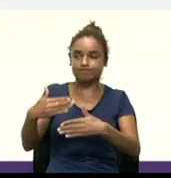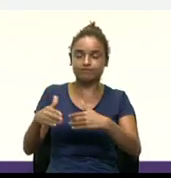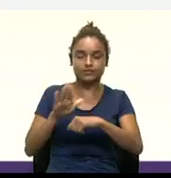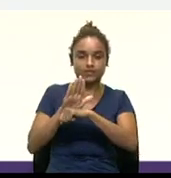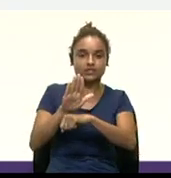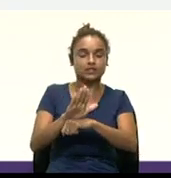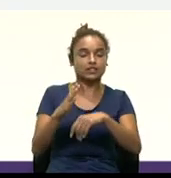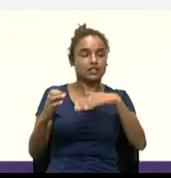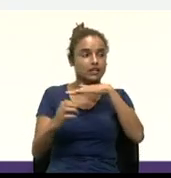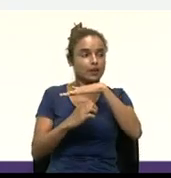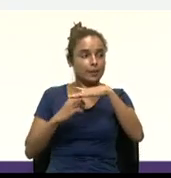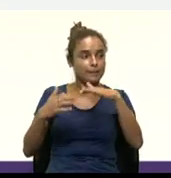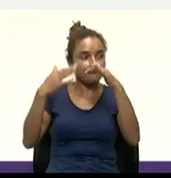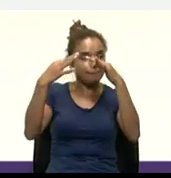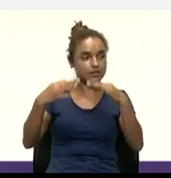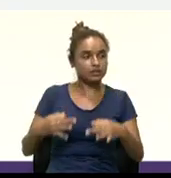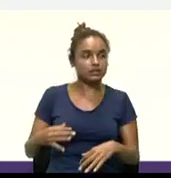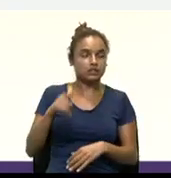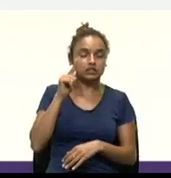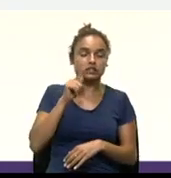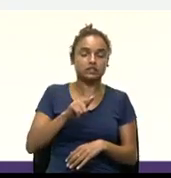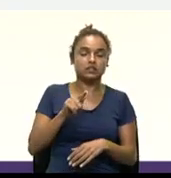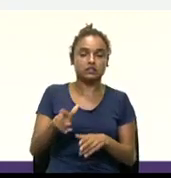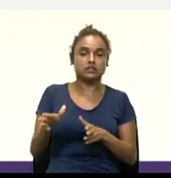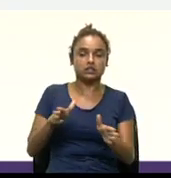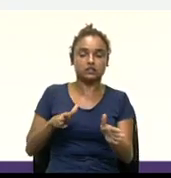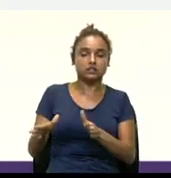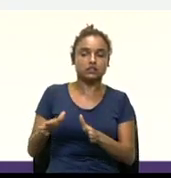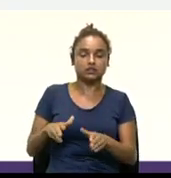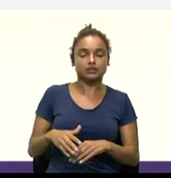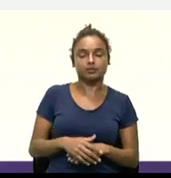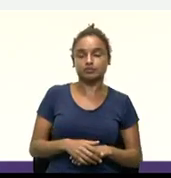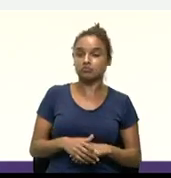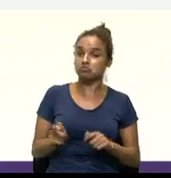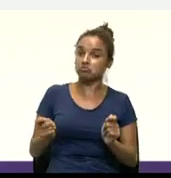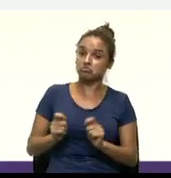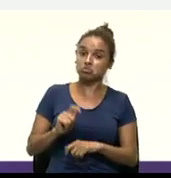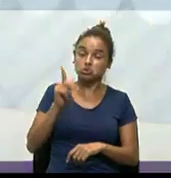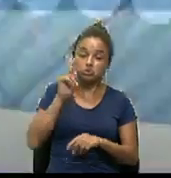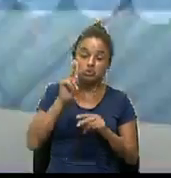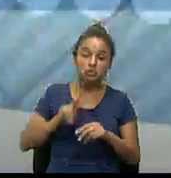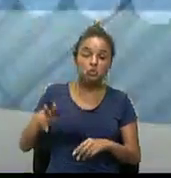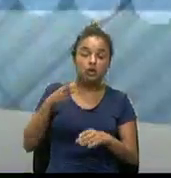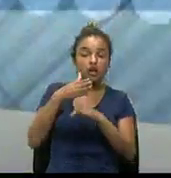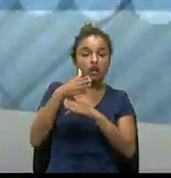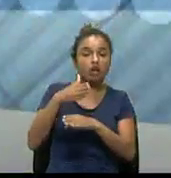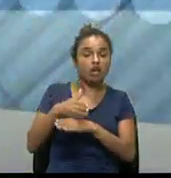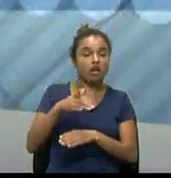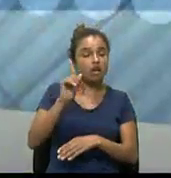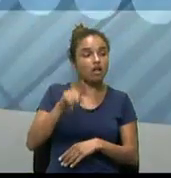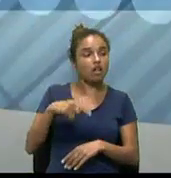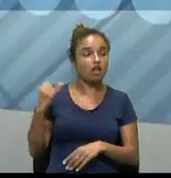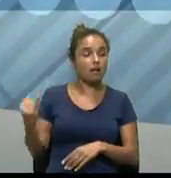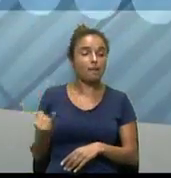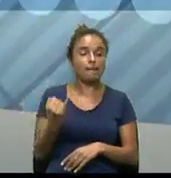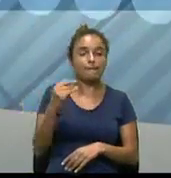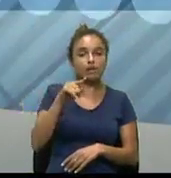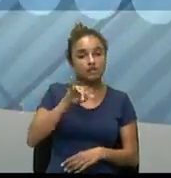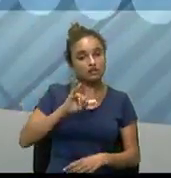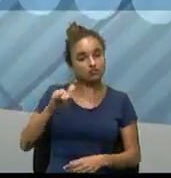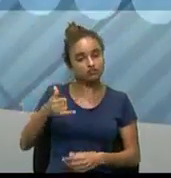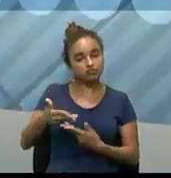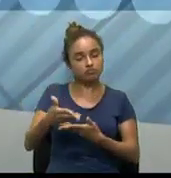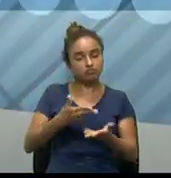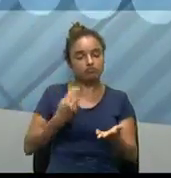empresas honestas a ganharem mais visibilidade, né? Então, está aí uma oportunidade de ter uma